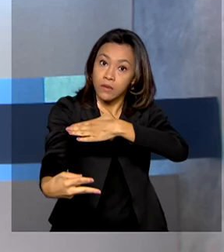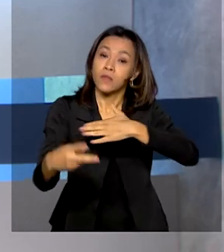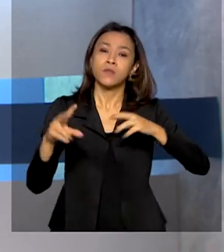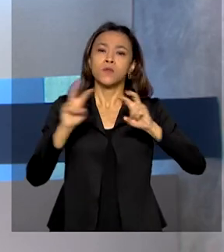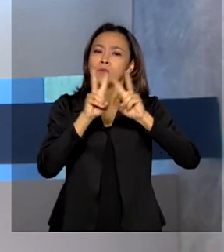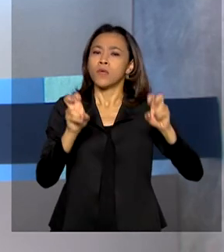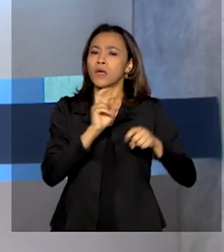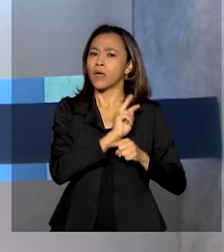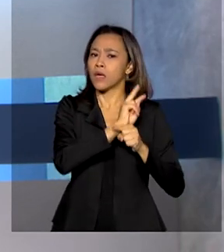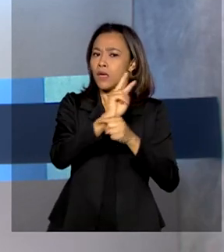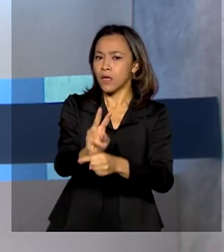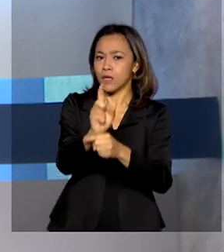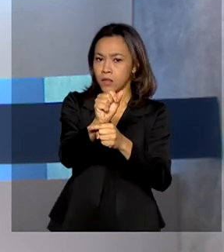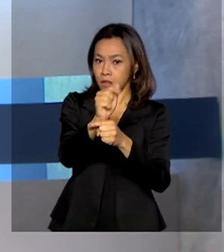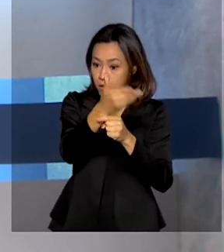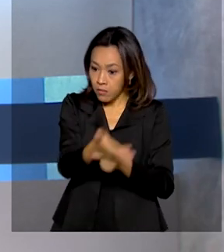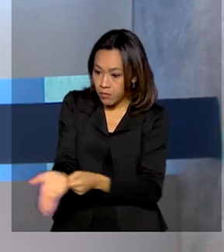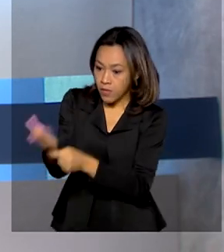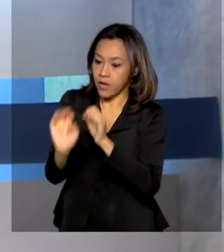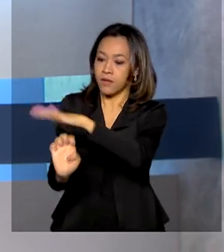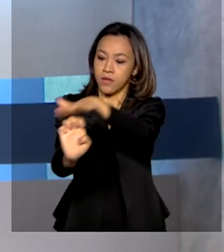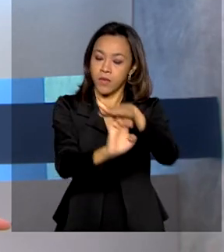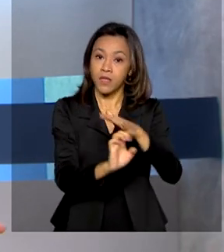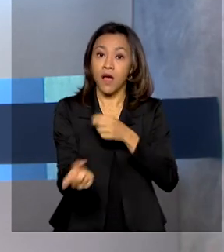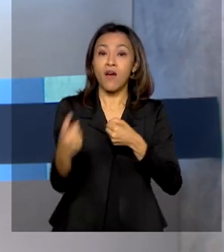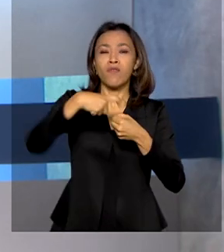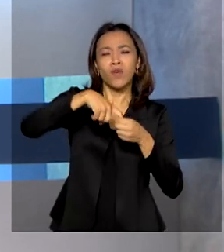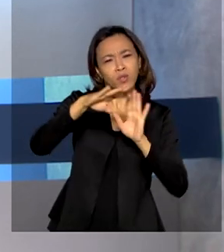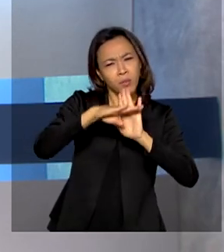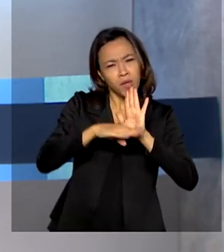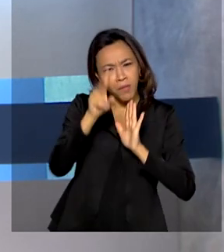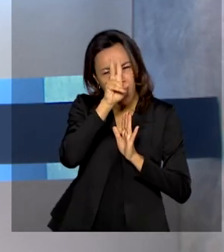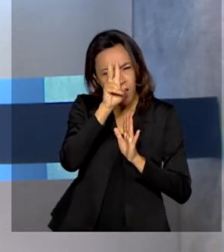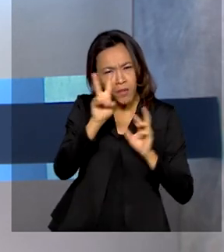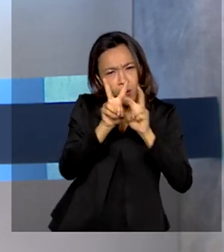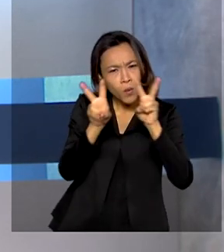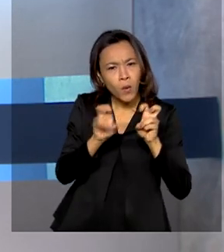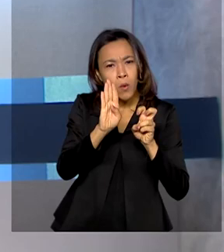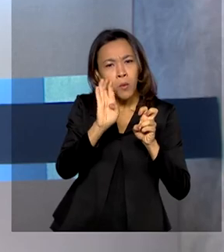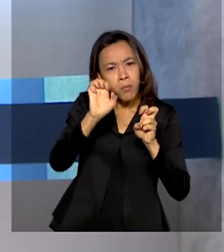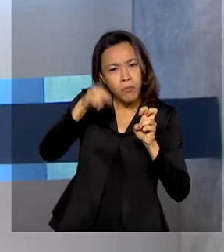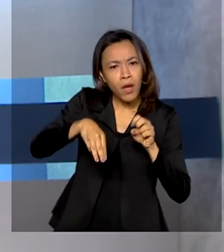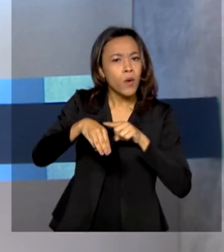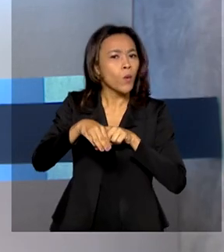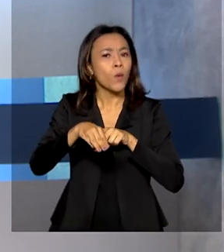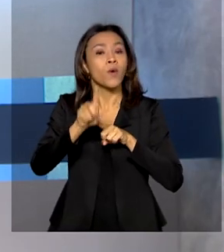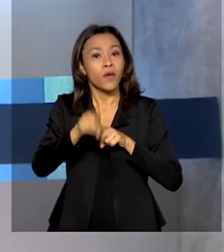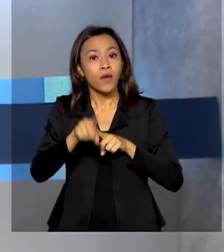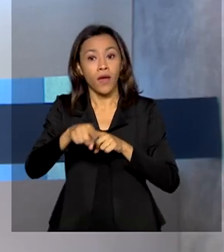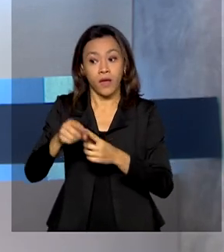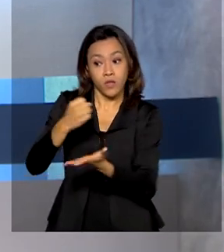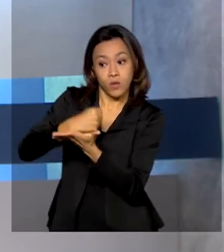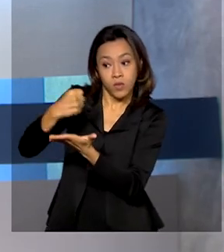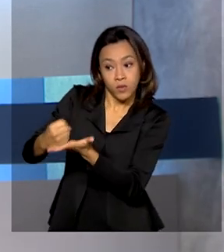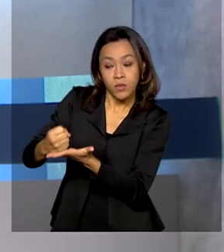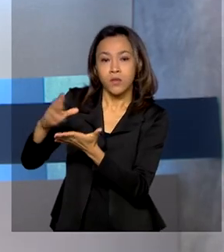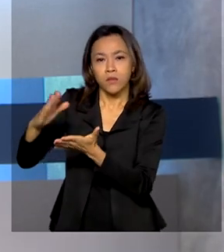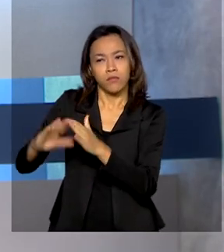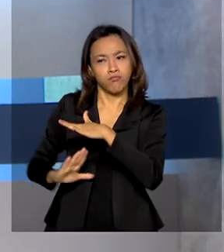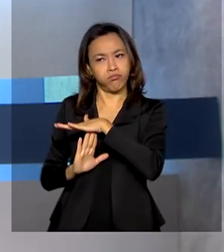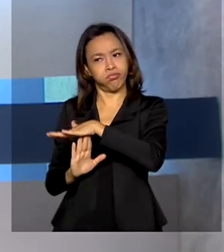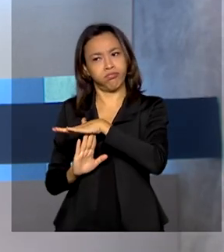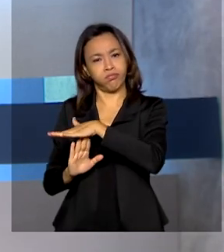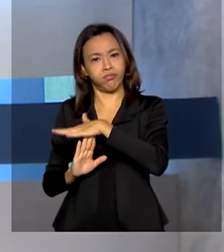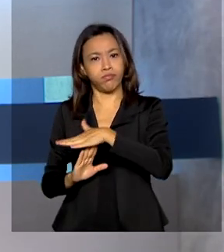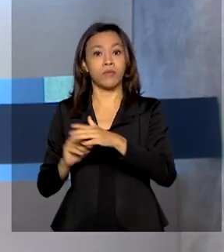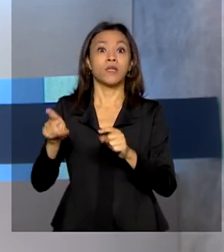crédito para os empresários, o retorno do bem, aquele programa de redução de jornada e suspensão de contratos de trabalho e uma